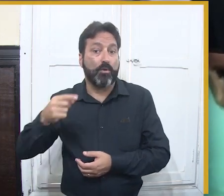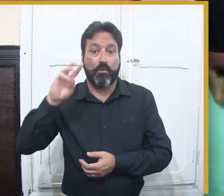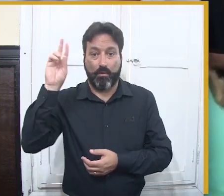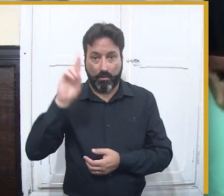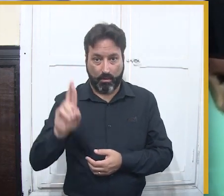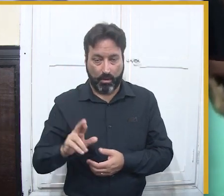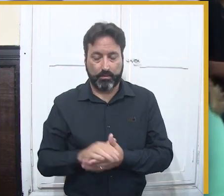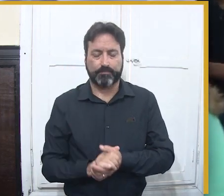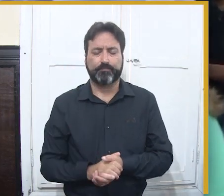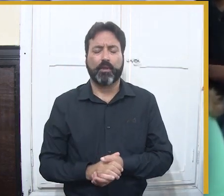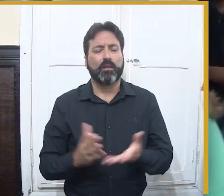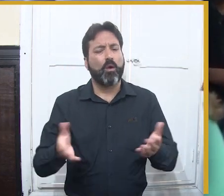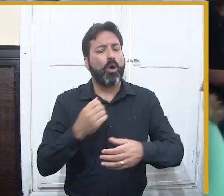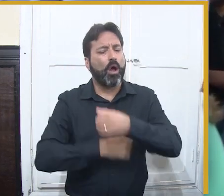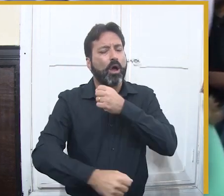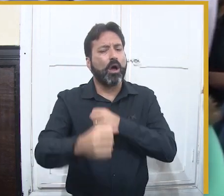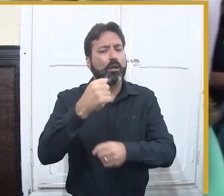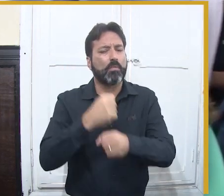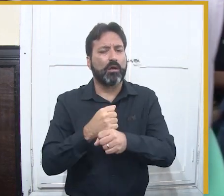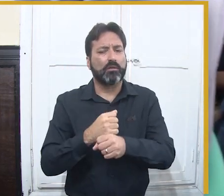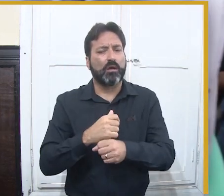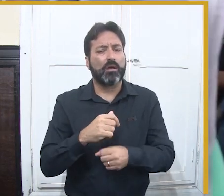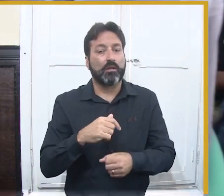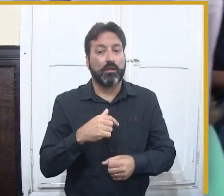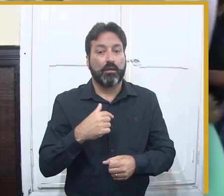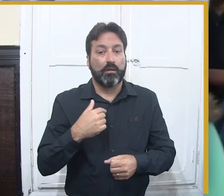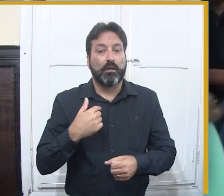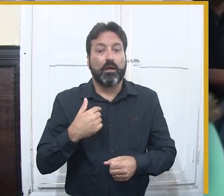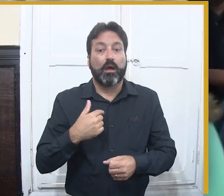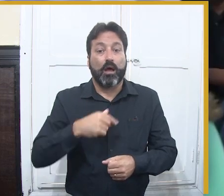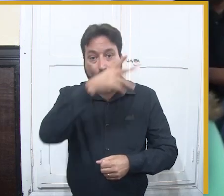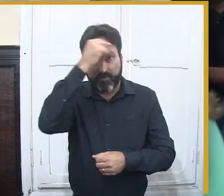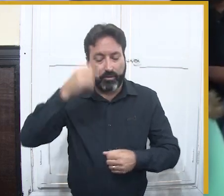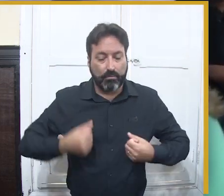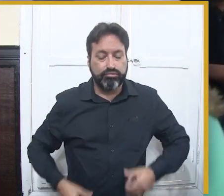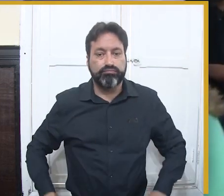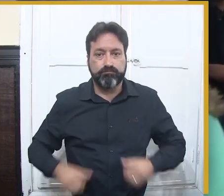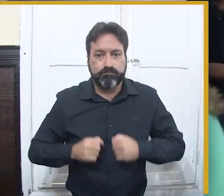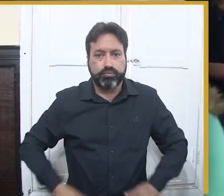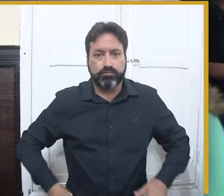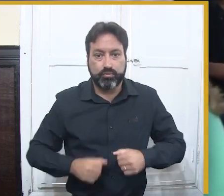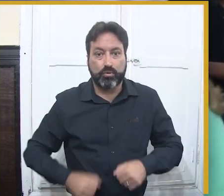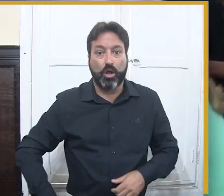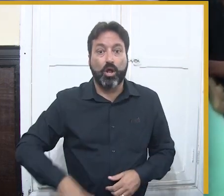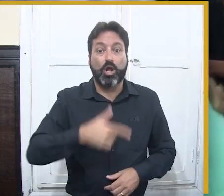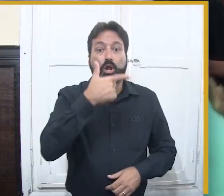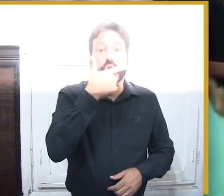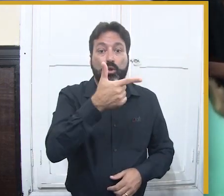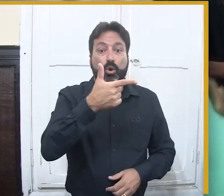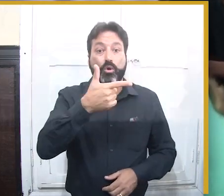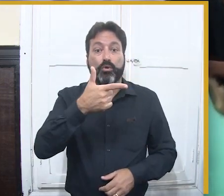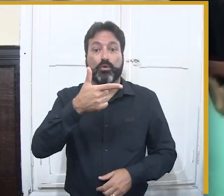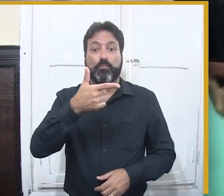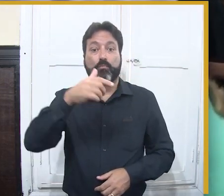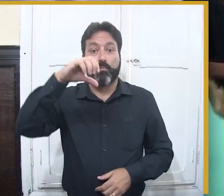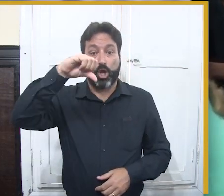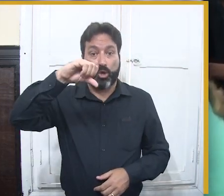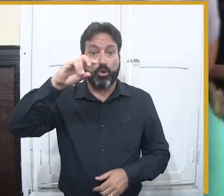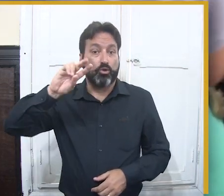aqueles que vão concorrer que oferecer um lance mínimo de 341 mil reais. Então,